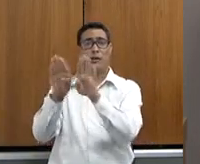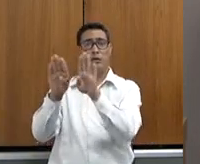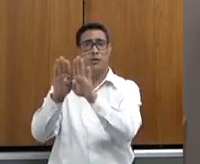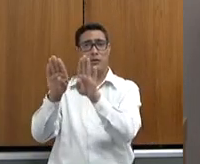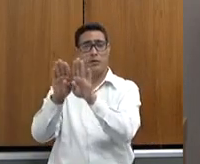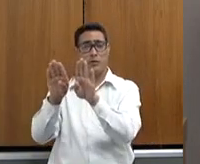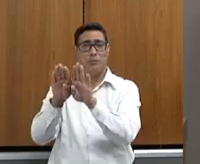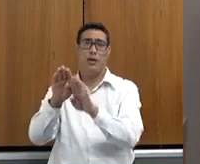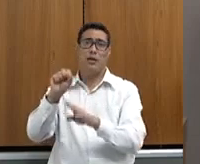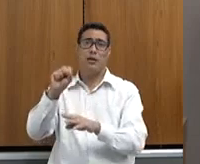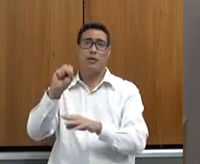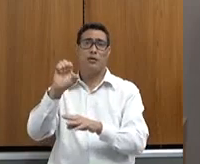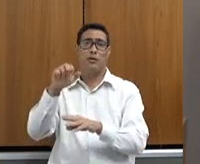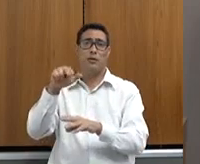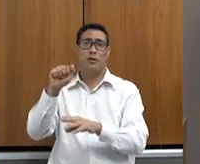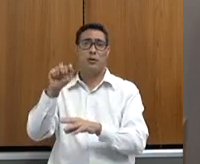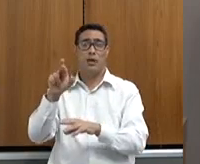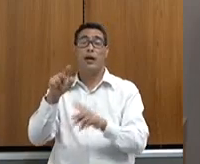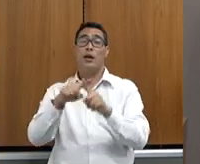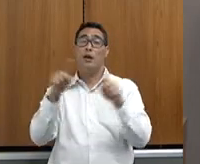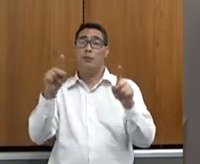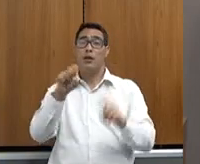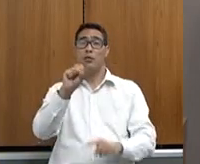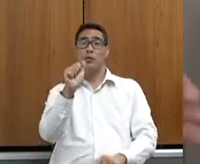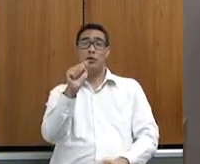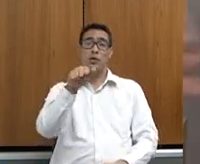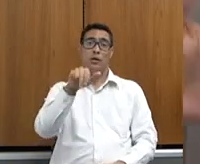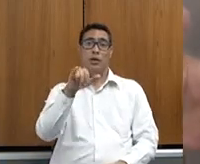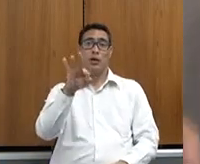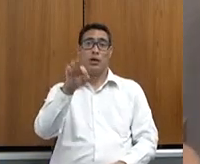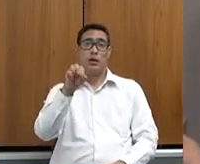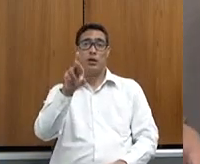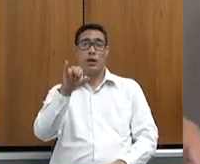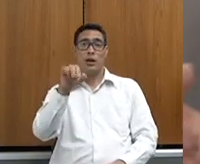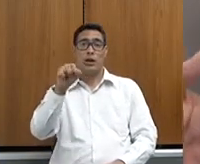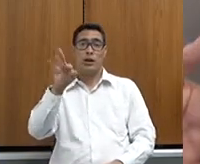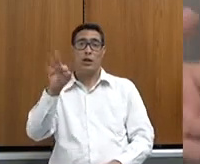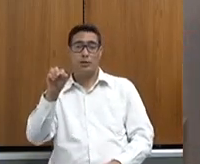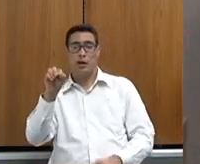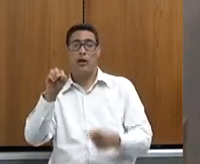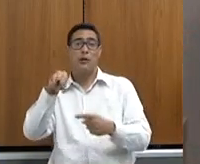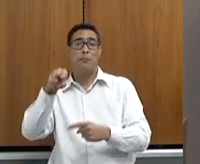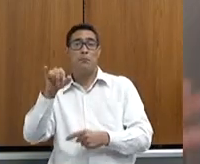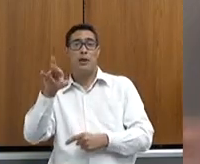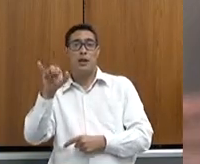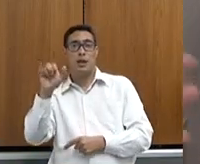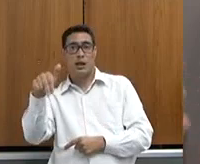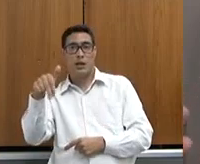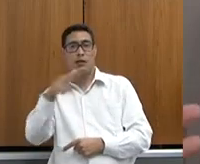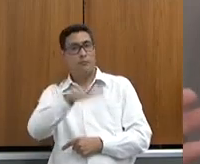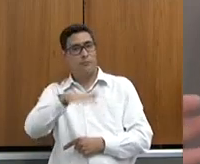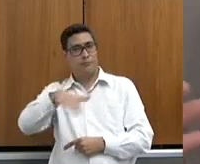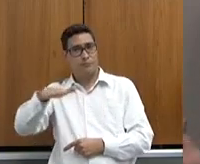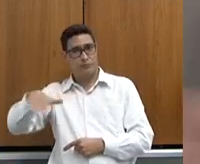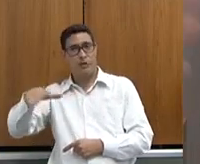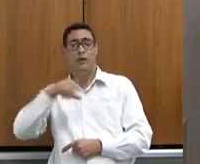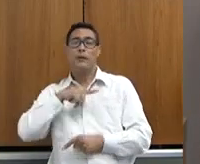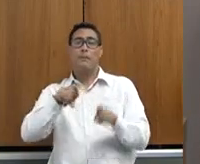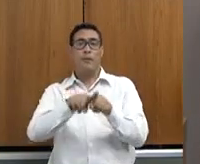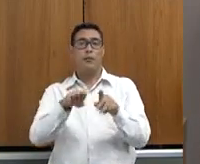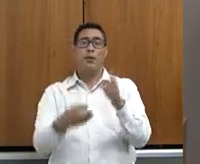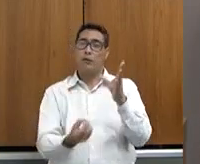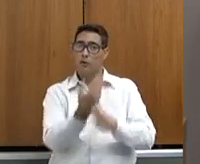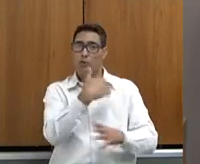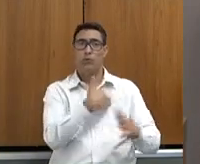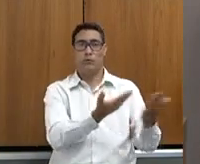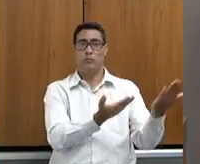SENAR, mas esse sanitarista Mirim, ele chegou até o sanitarista juvenil, que foi feito, inclusive, um é para o ensino fundamental, o outro